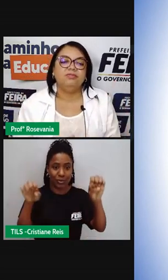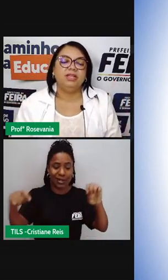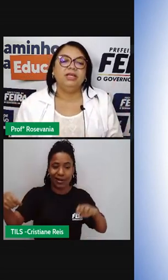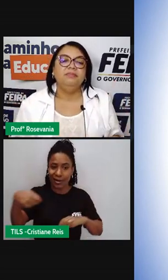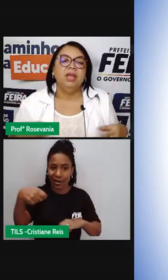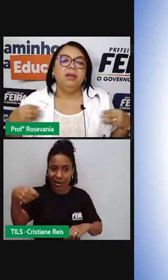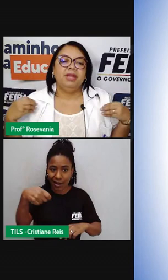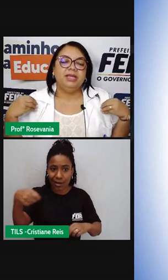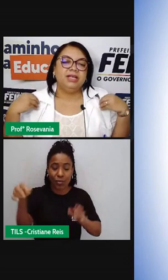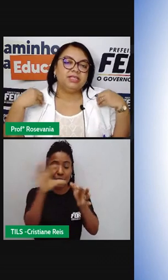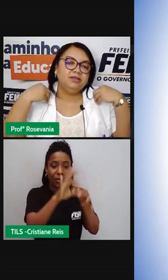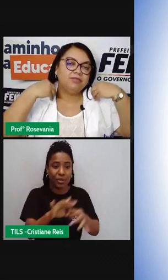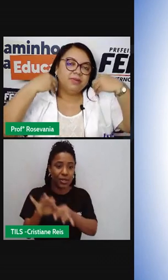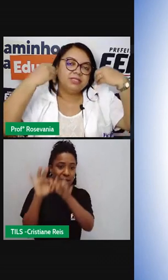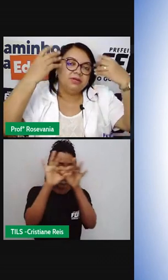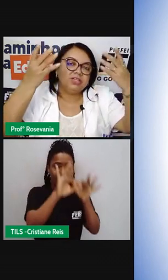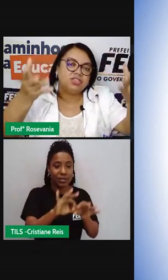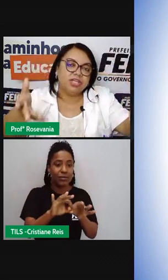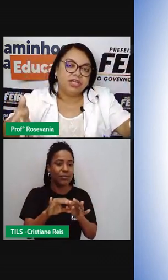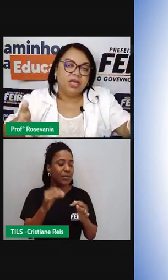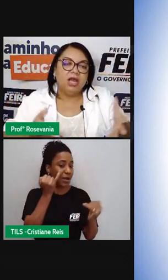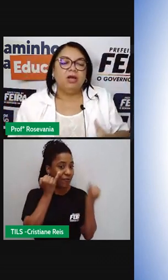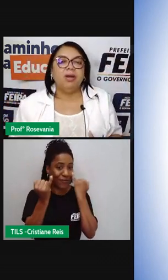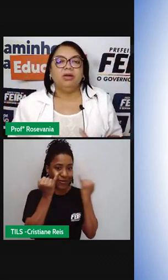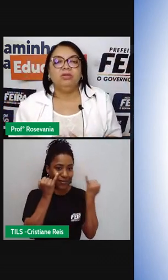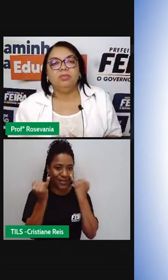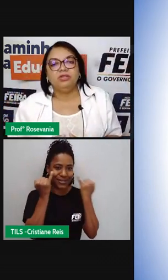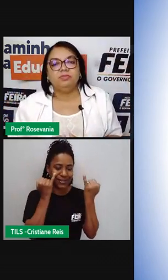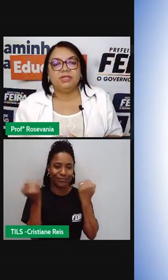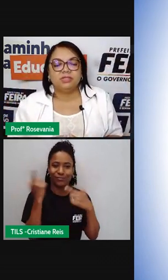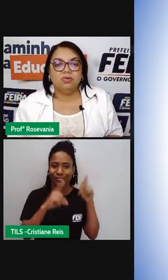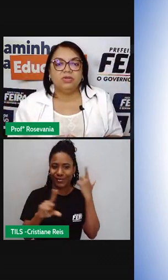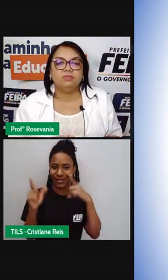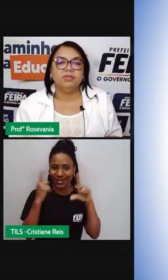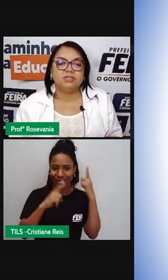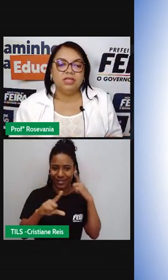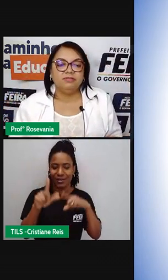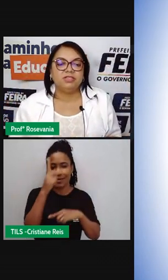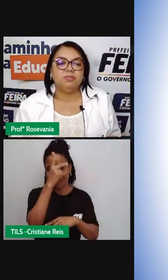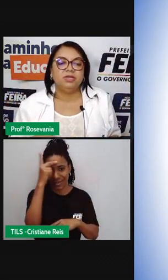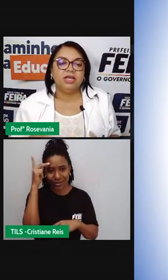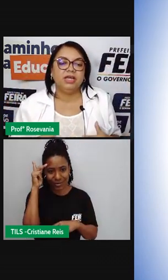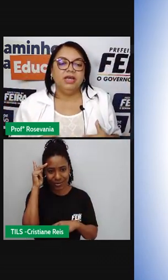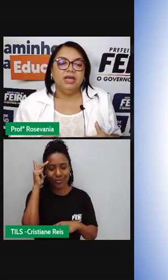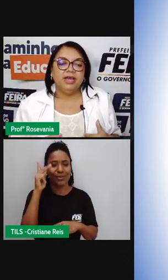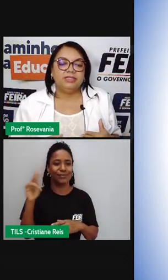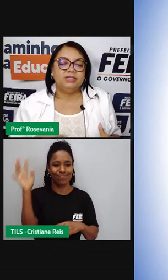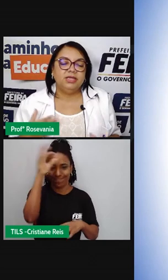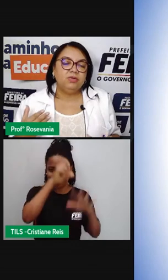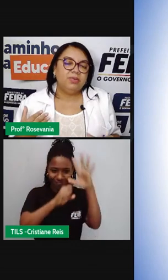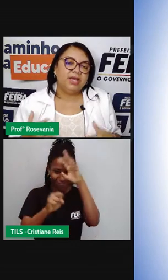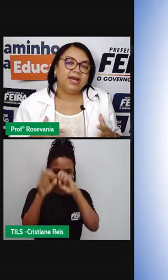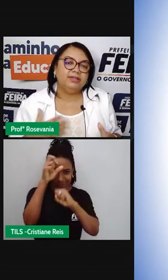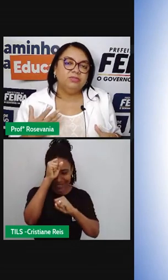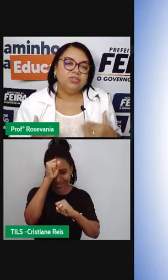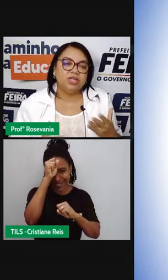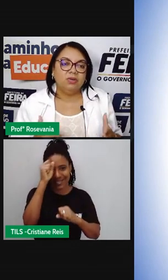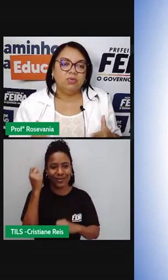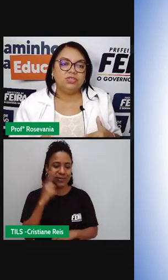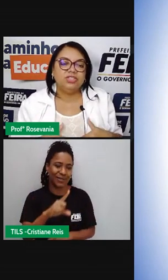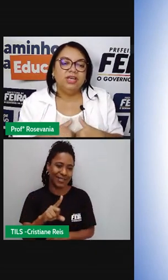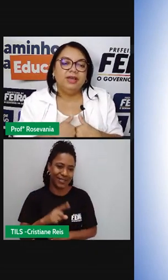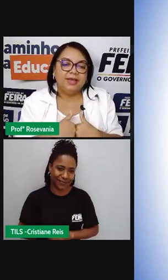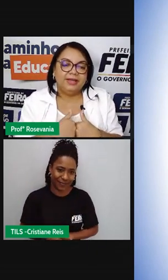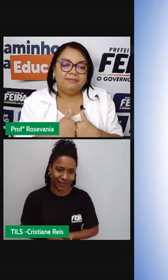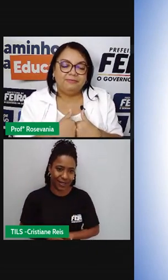todas que eu falei pra que essa informação ela chegue ao maior número de pessoas possíveis porque se o mercado mundial